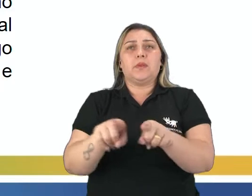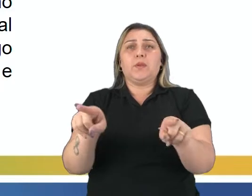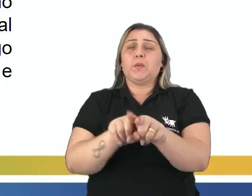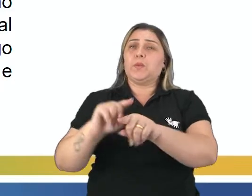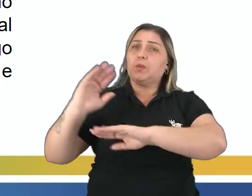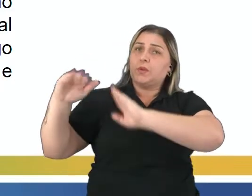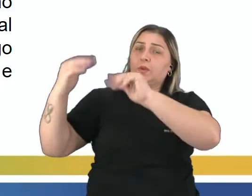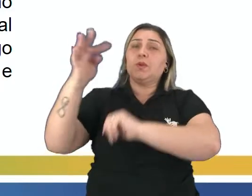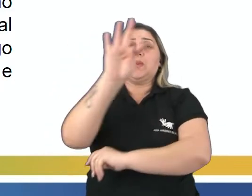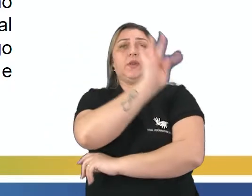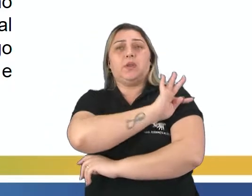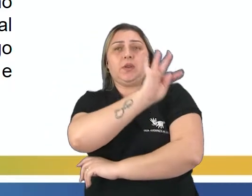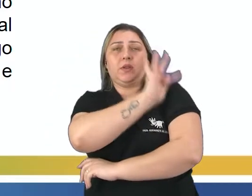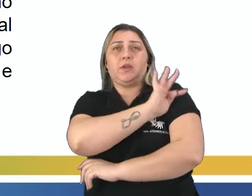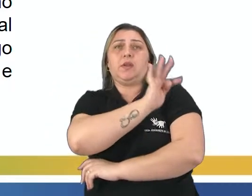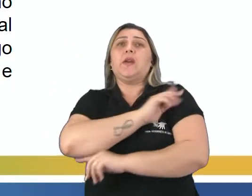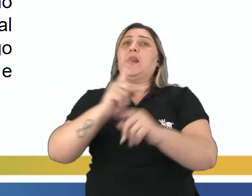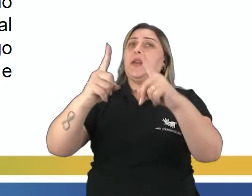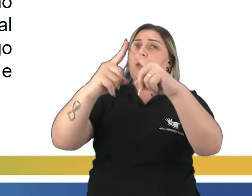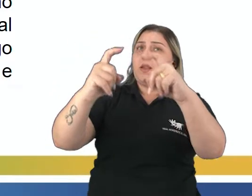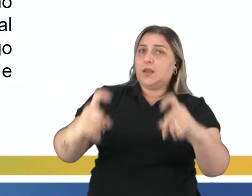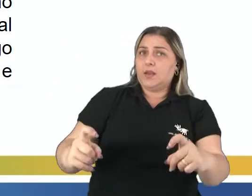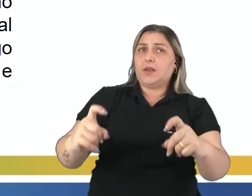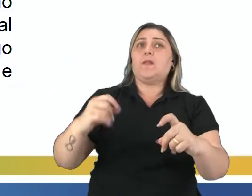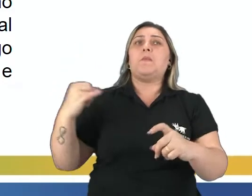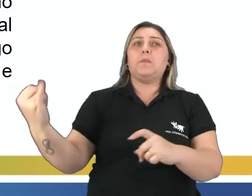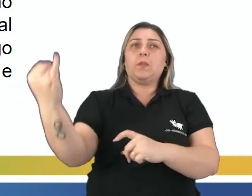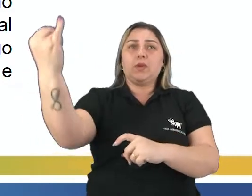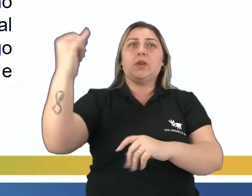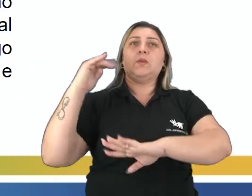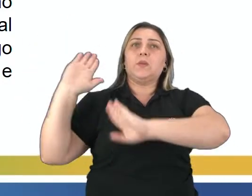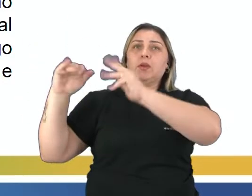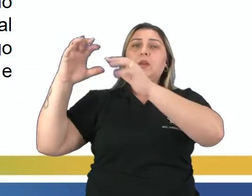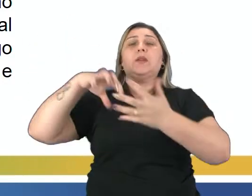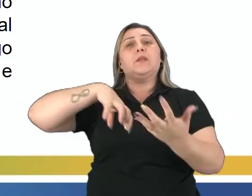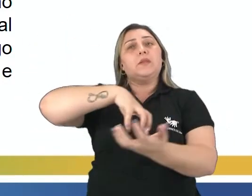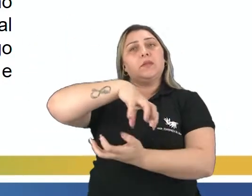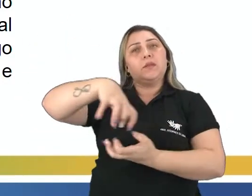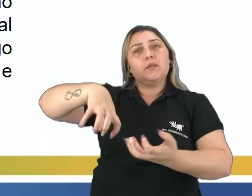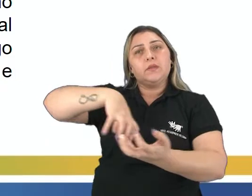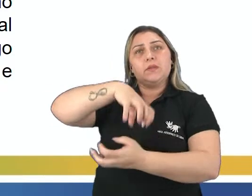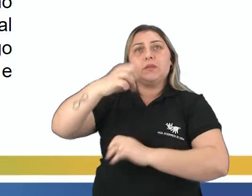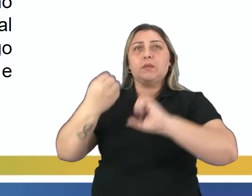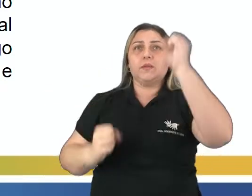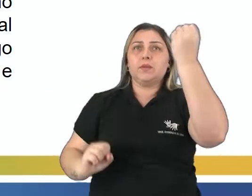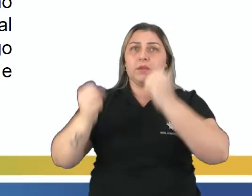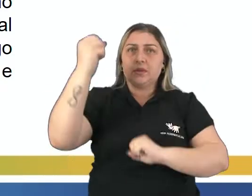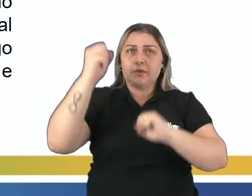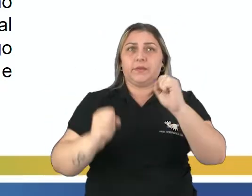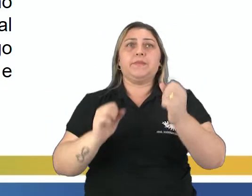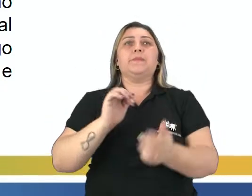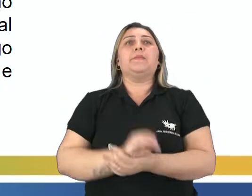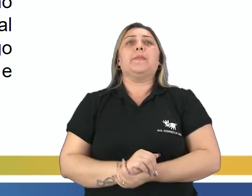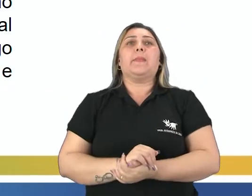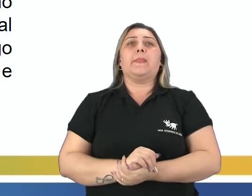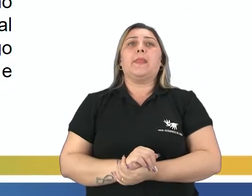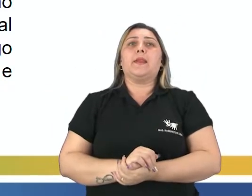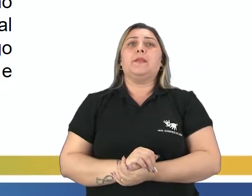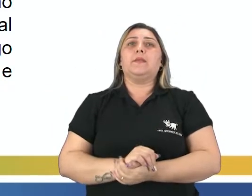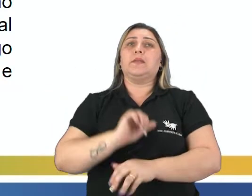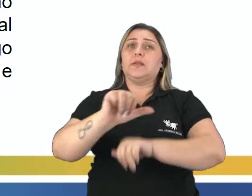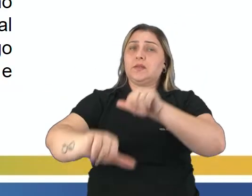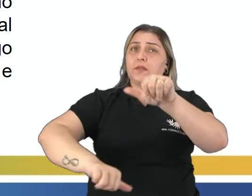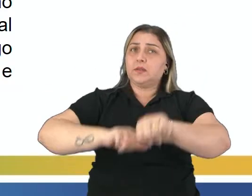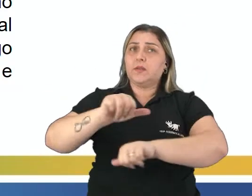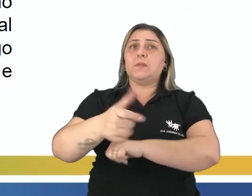desenvolvimento tecnológico e científico, que foi fundamental para o desenvolvimento da Revolução Industrial. Isso, em